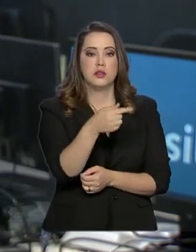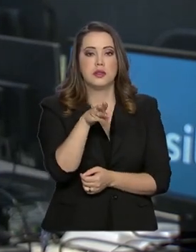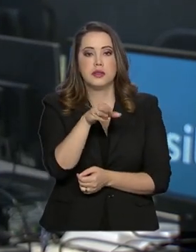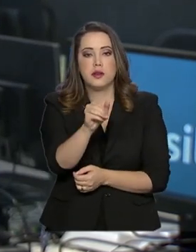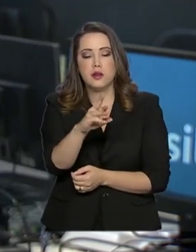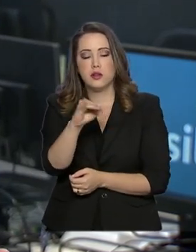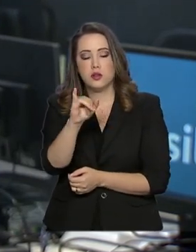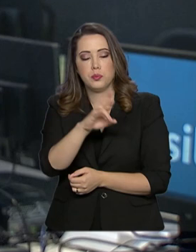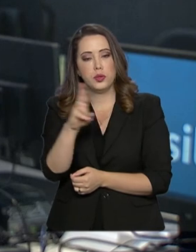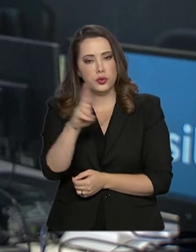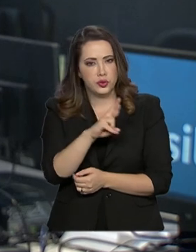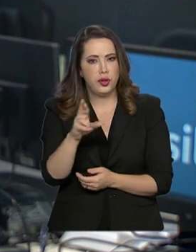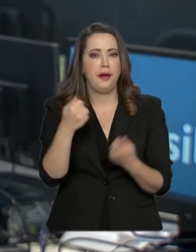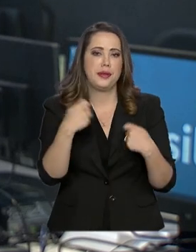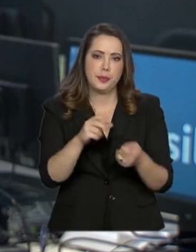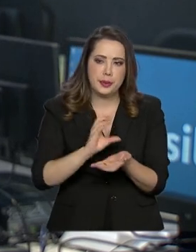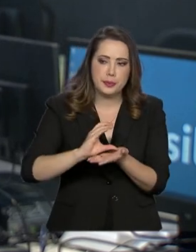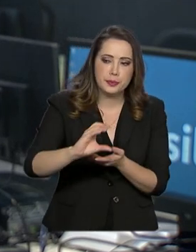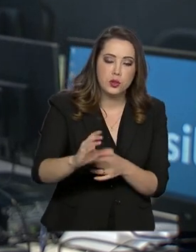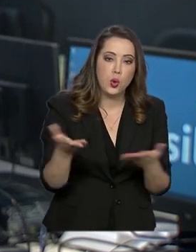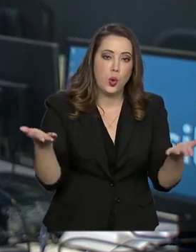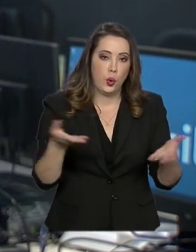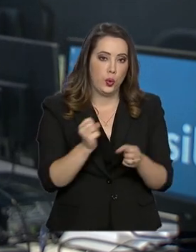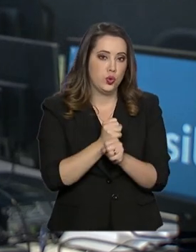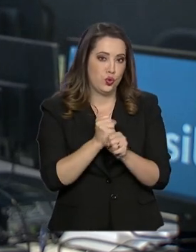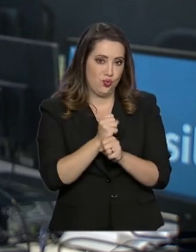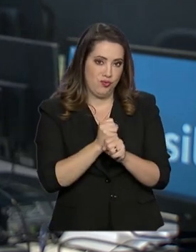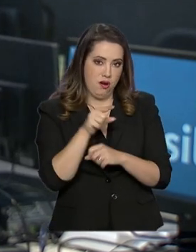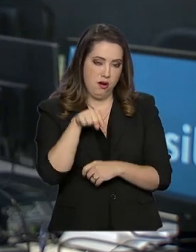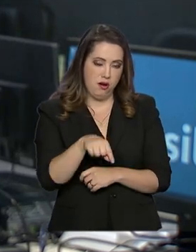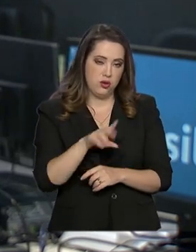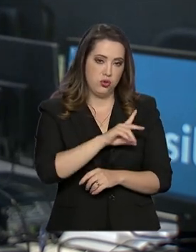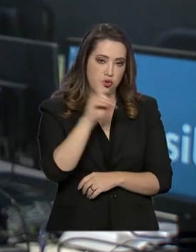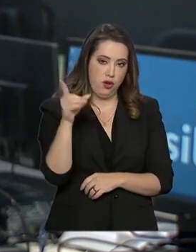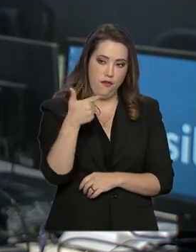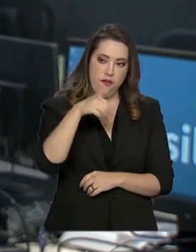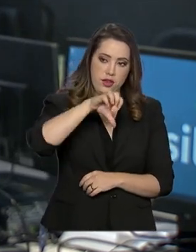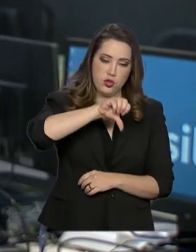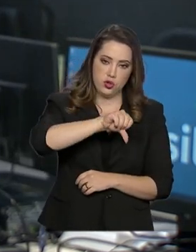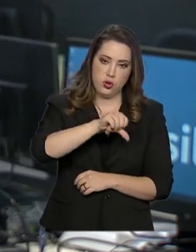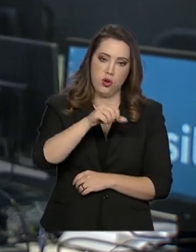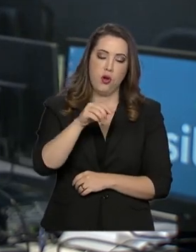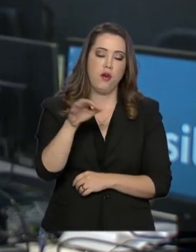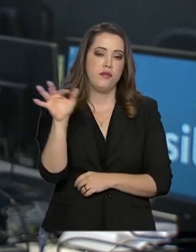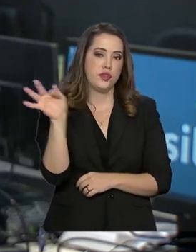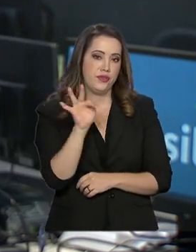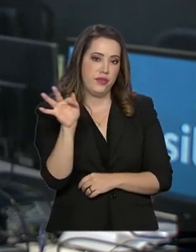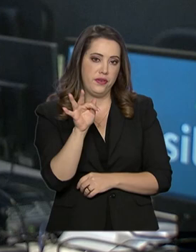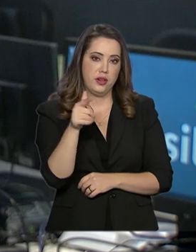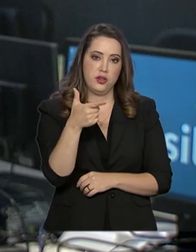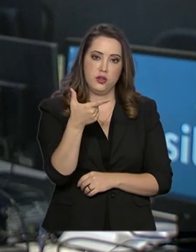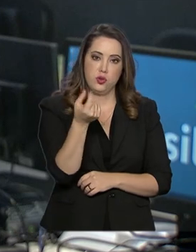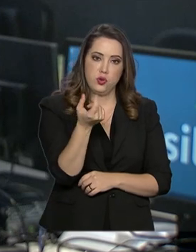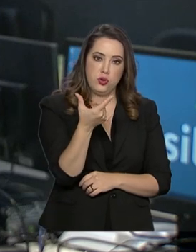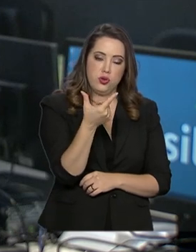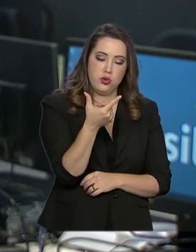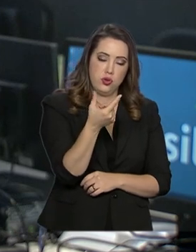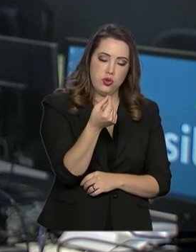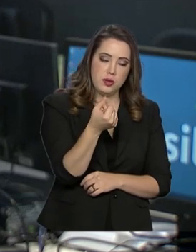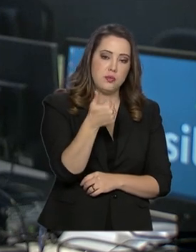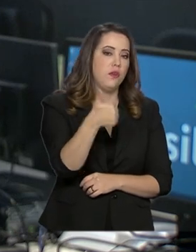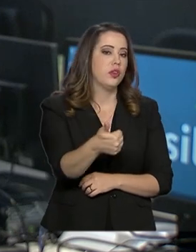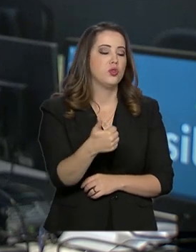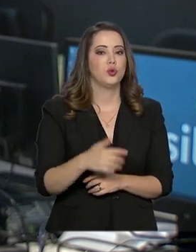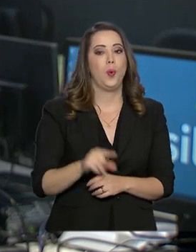futura concessionária. O contrato atual expira em 29 de fevereiro de 2021. A Dutra foi a primeira rodovia